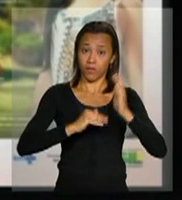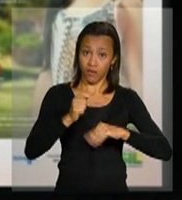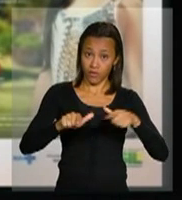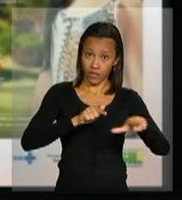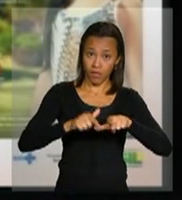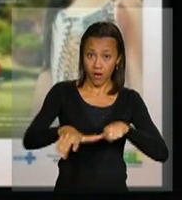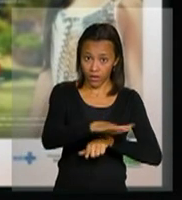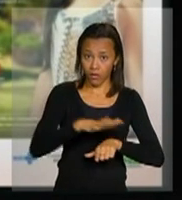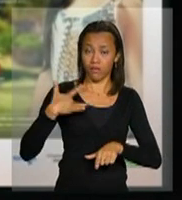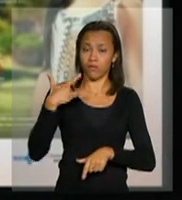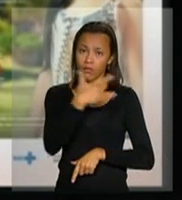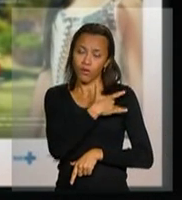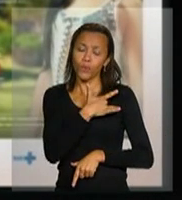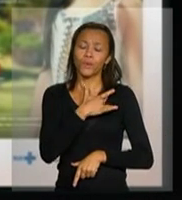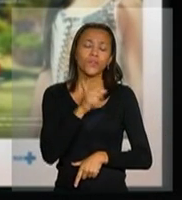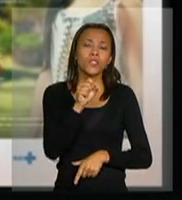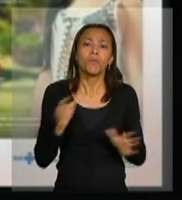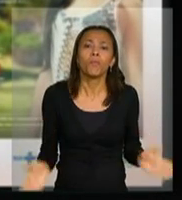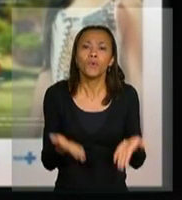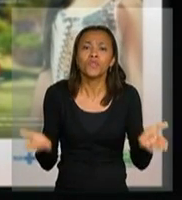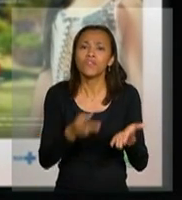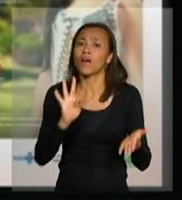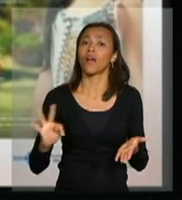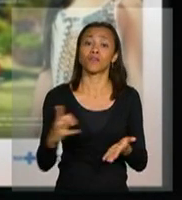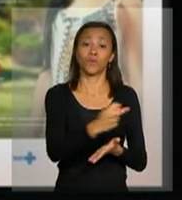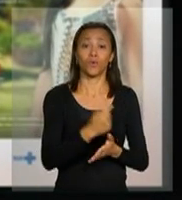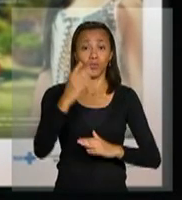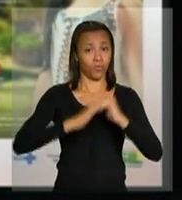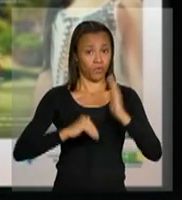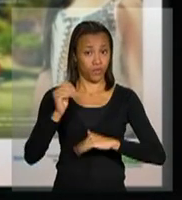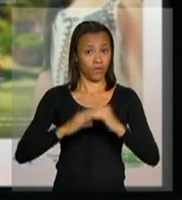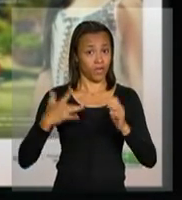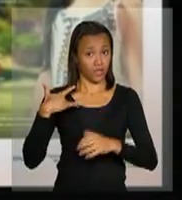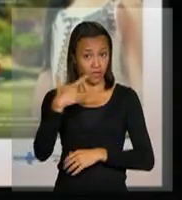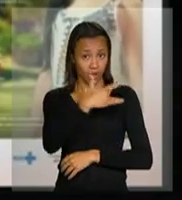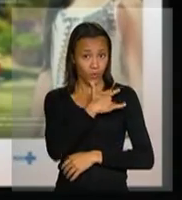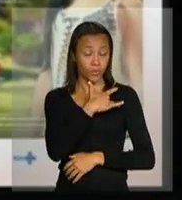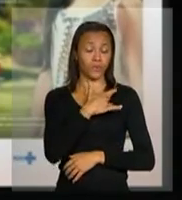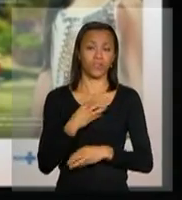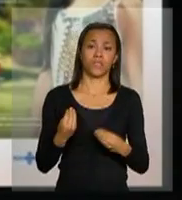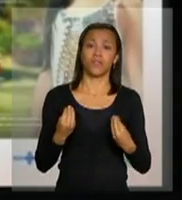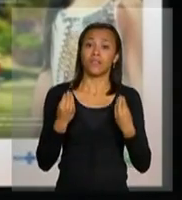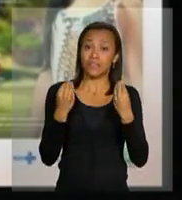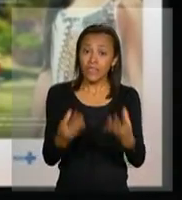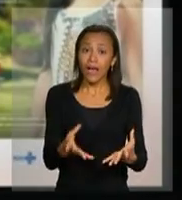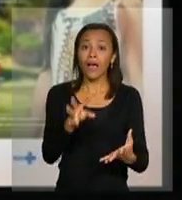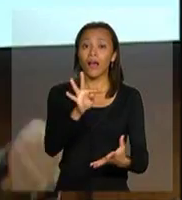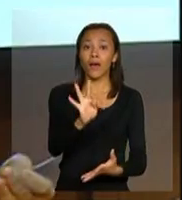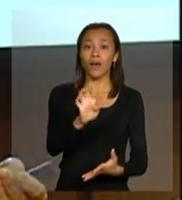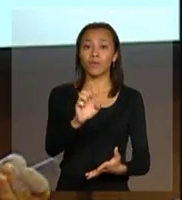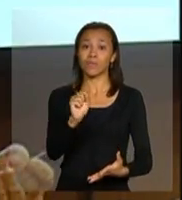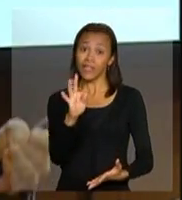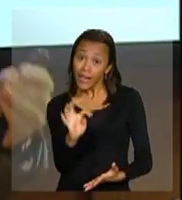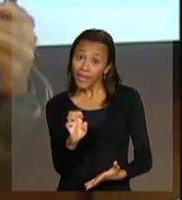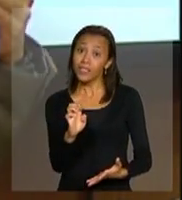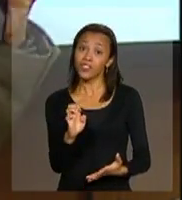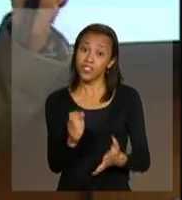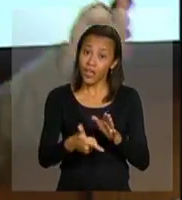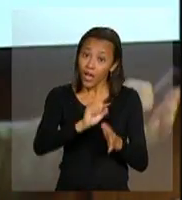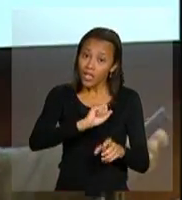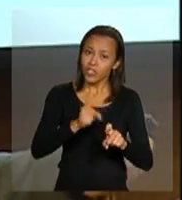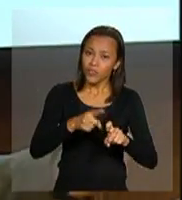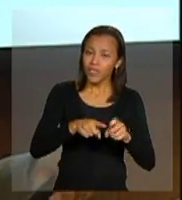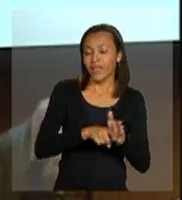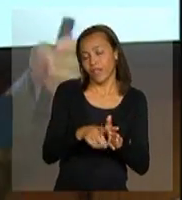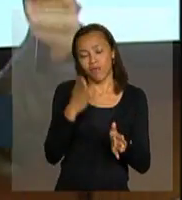que eu comentei, incentivar nós todos que somos profissionais de saúde a oferecer o teste quando dá consulta e não apenas falar que está